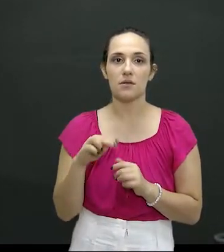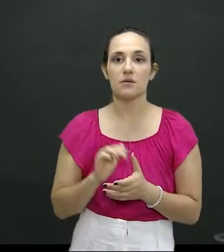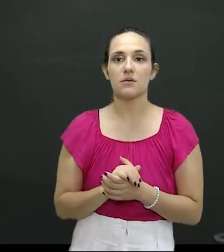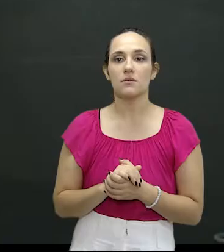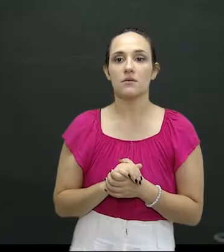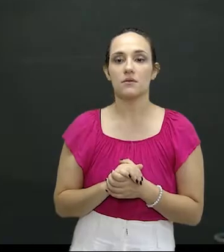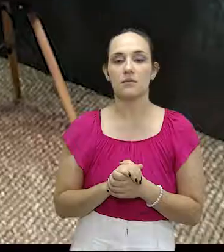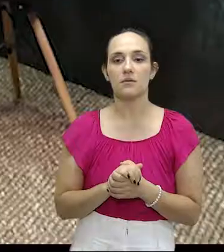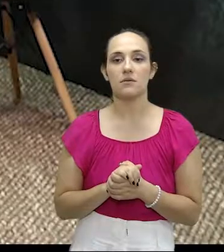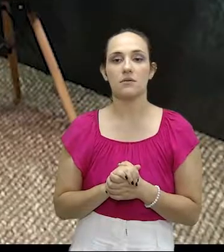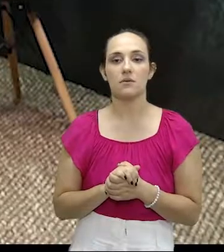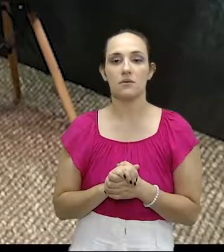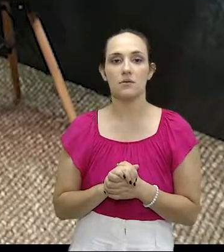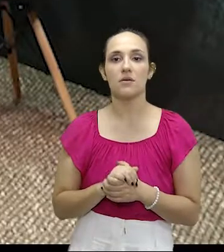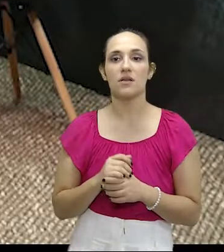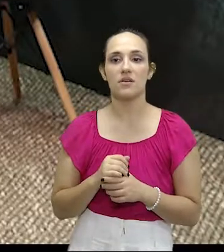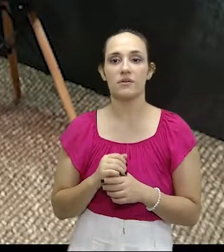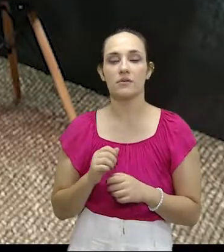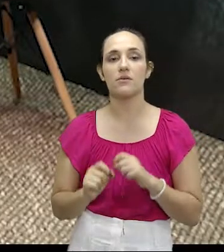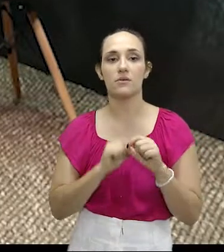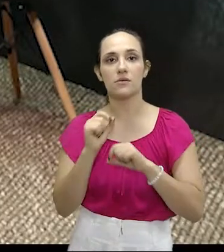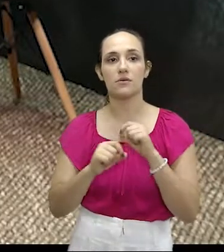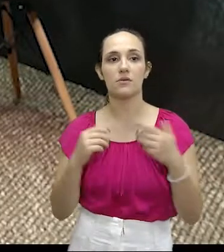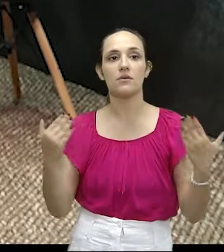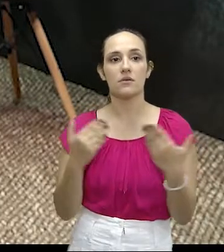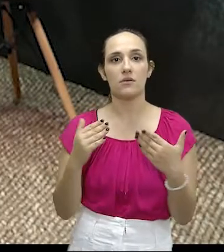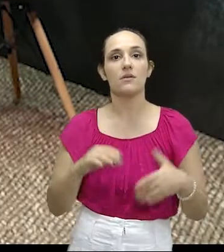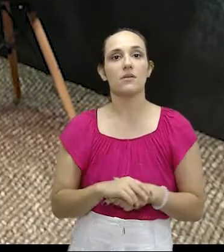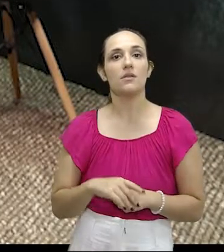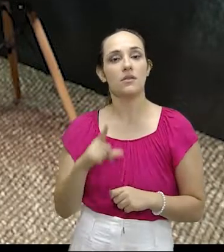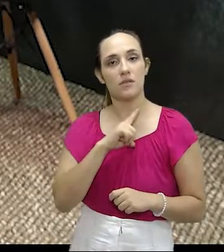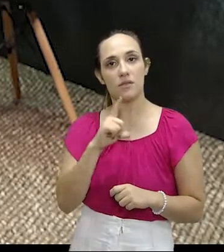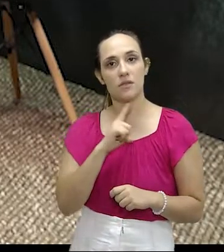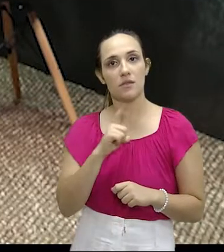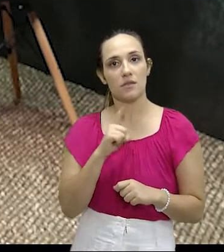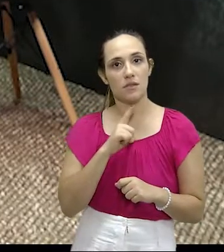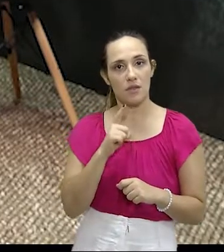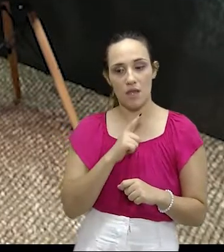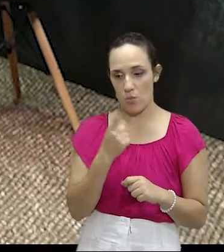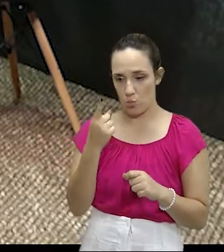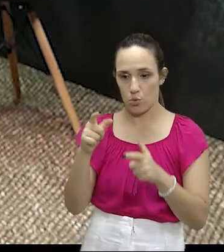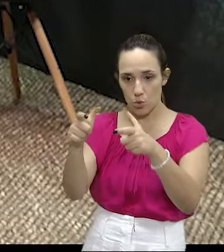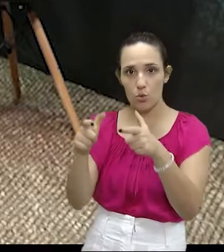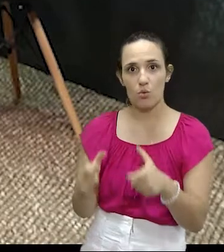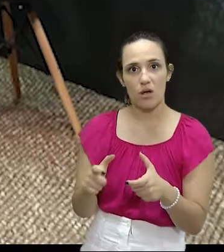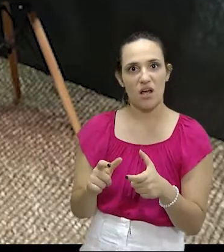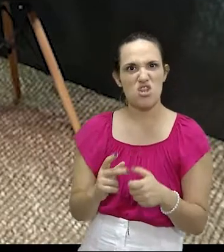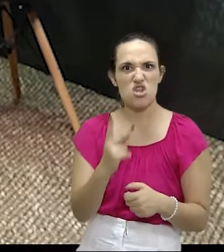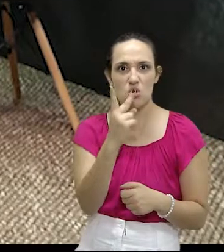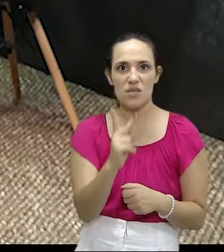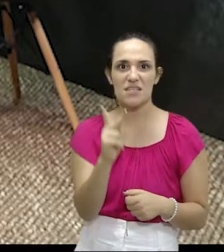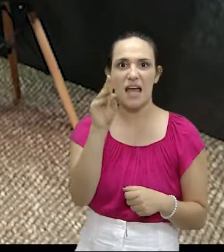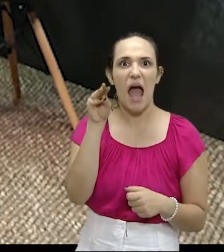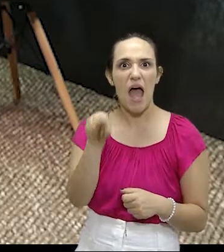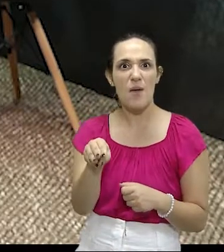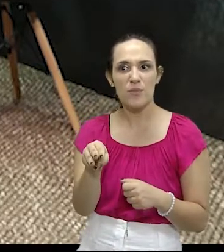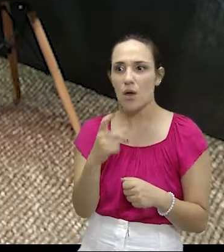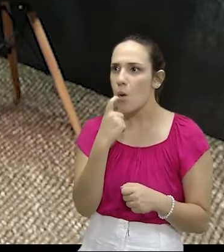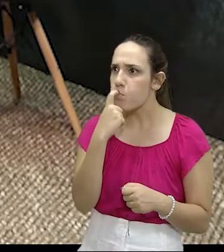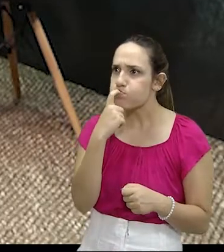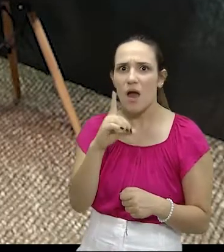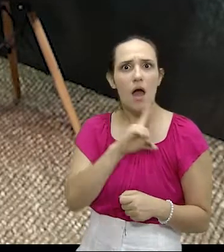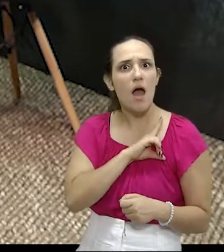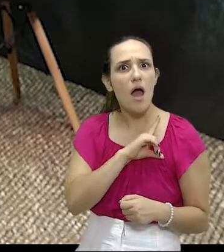imóvel residencial localizado a cerca de dois quilômetros da base da Defron. Isso mostra a audácia deles. Mas as